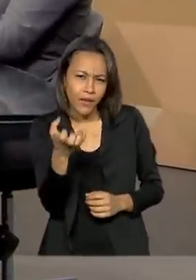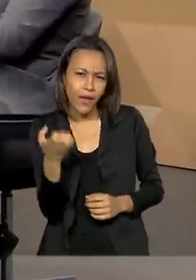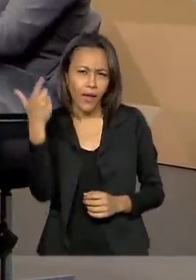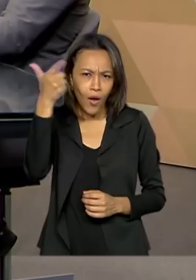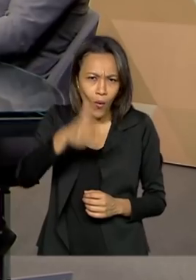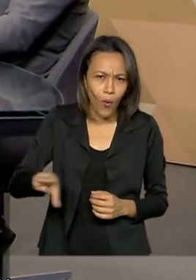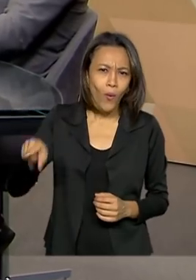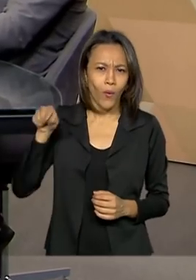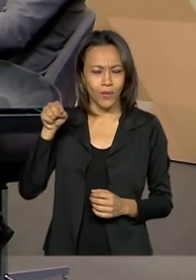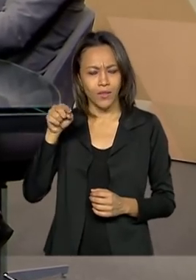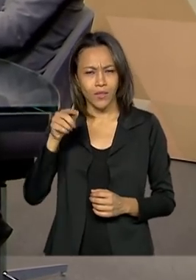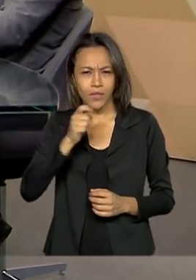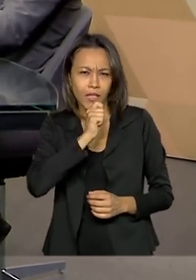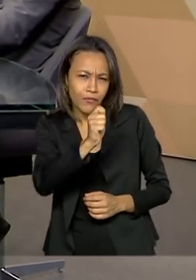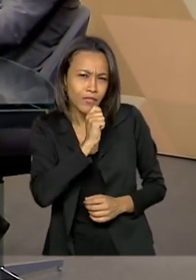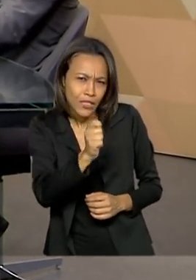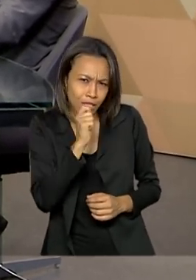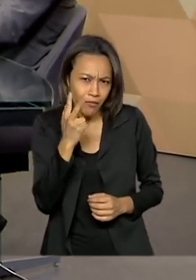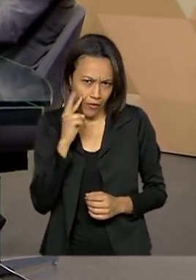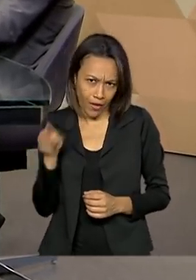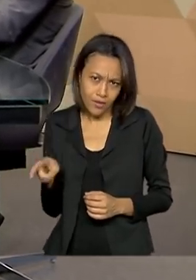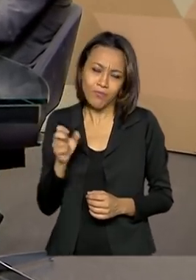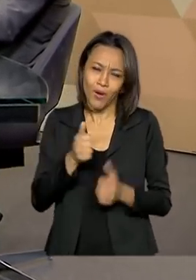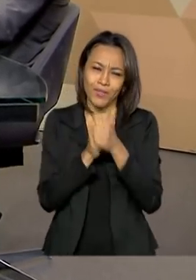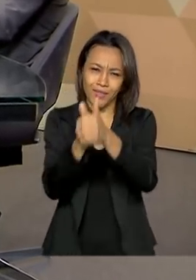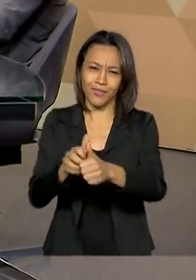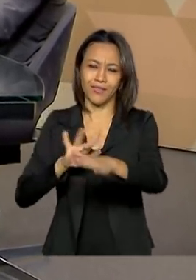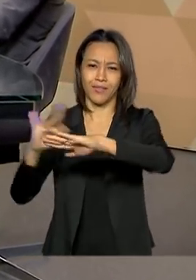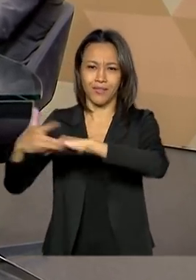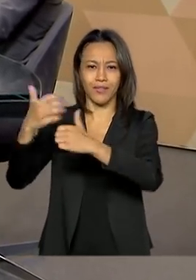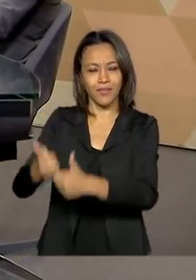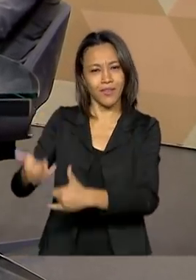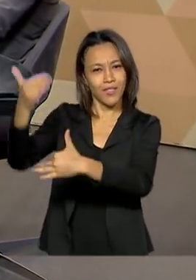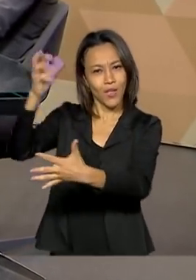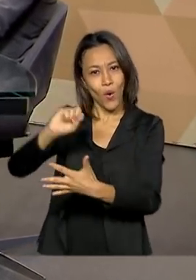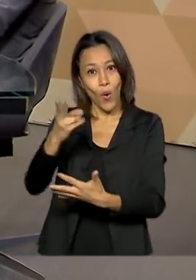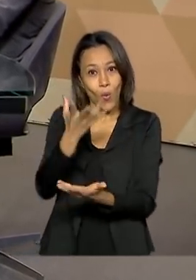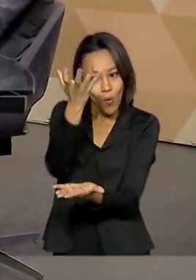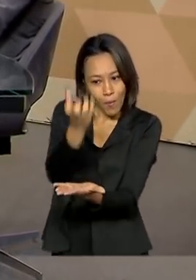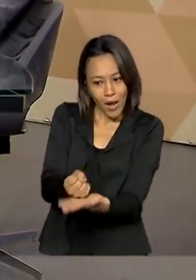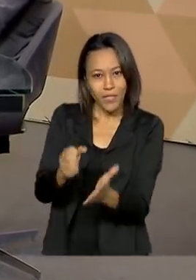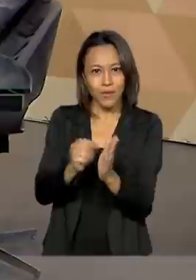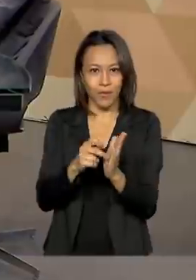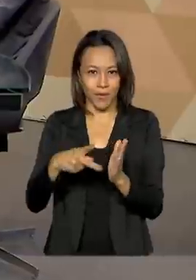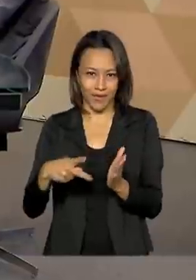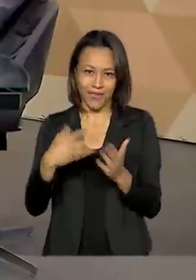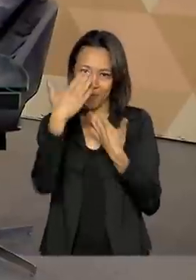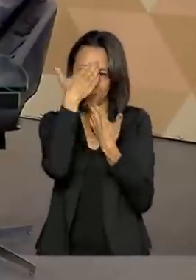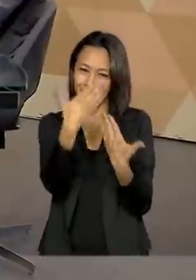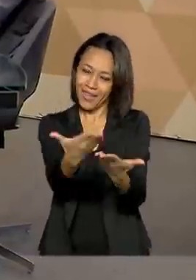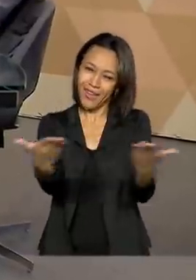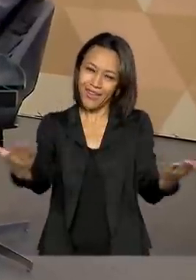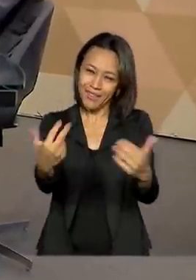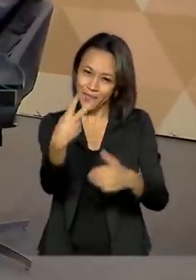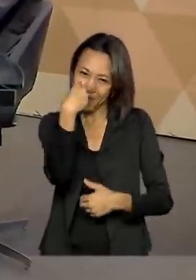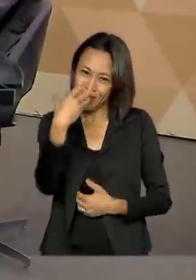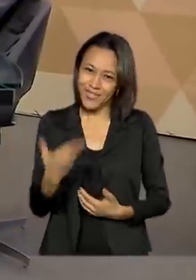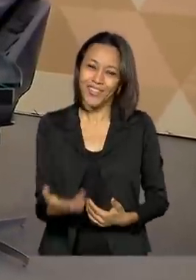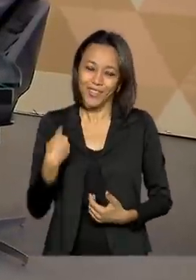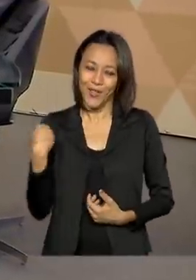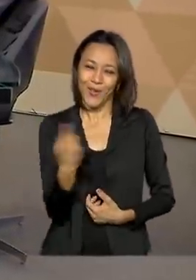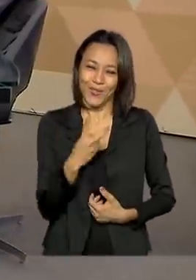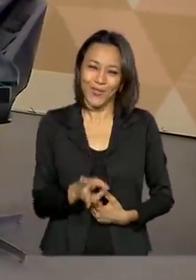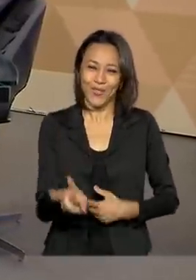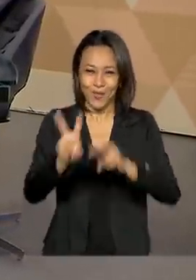rever esta ou outras entrevistas, siga nossas redes sociais ou baixe o ABC Play. Obrigado pela companhia. E o Brasil